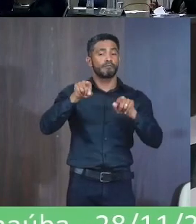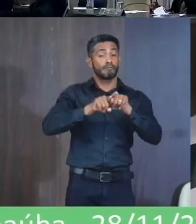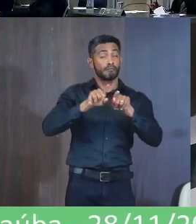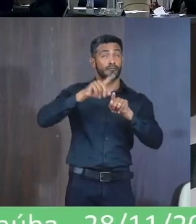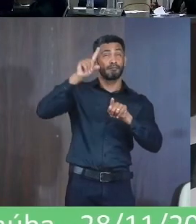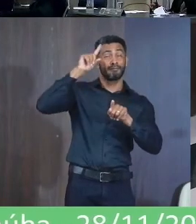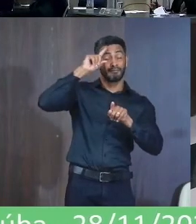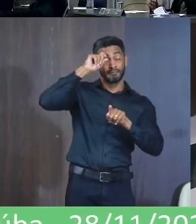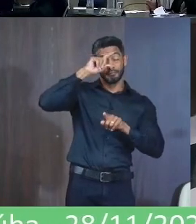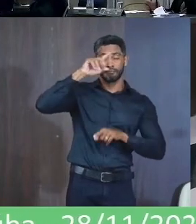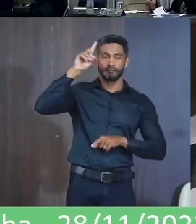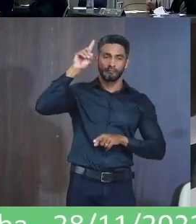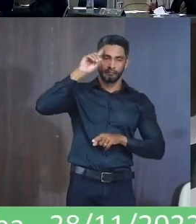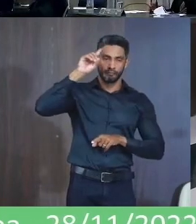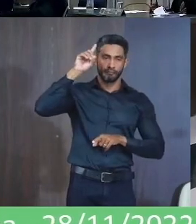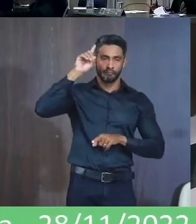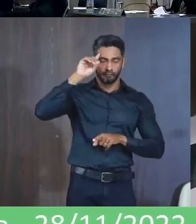dia a dia